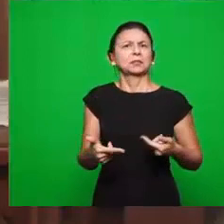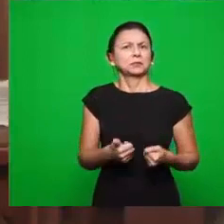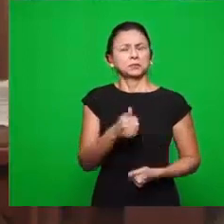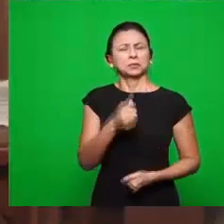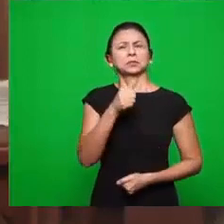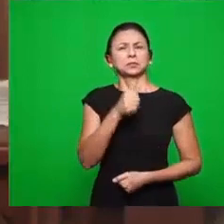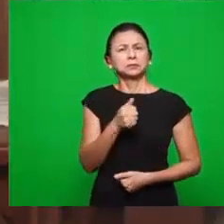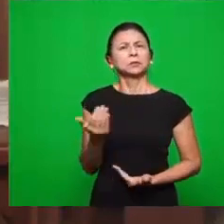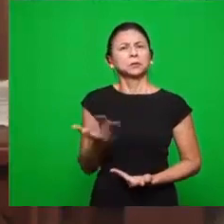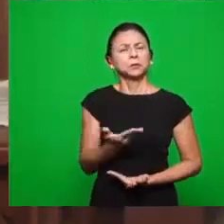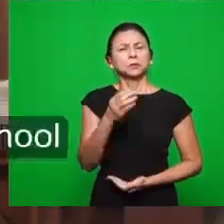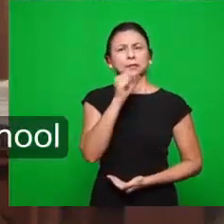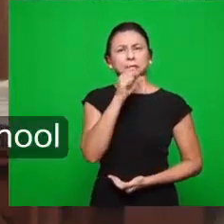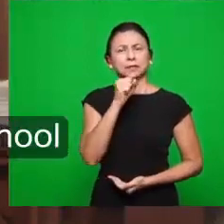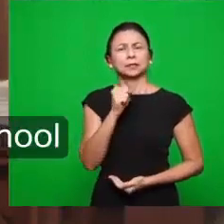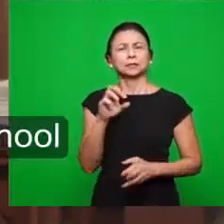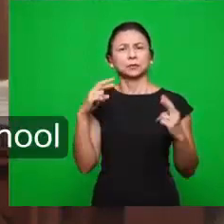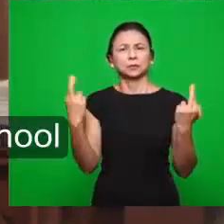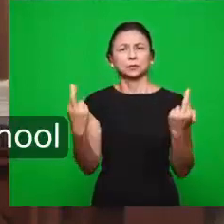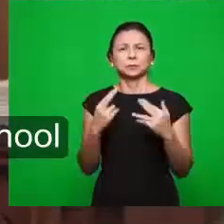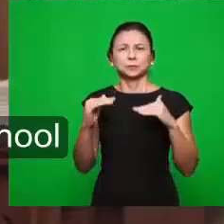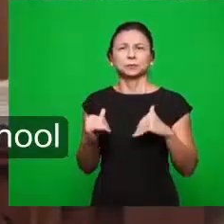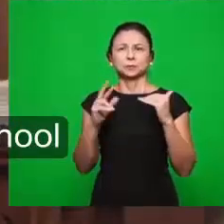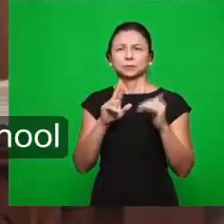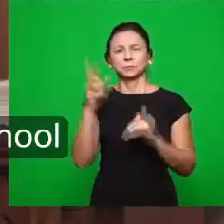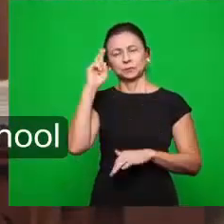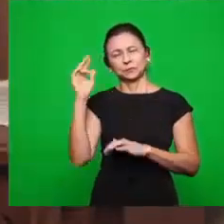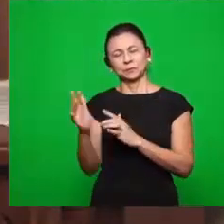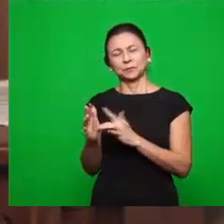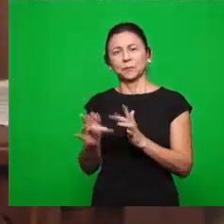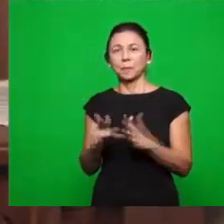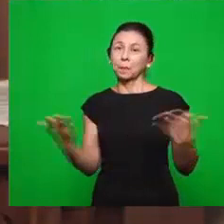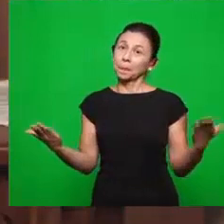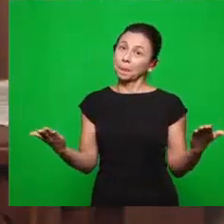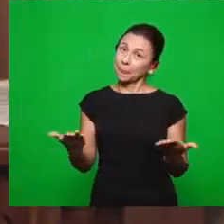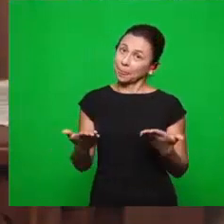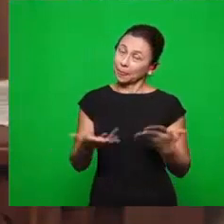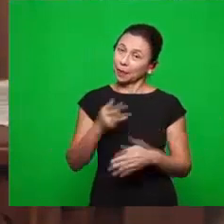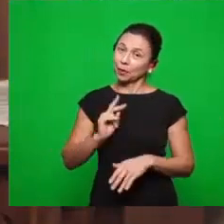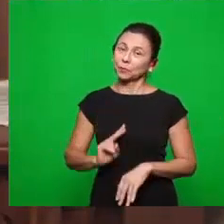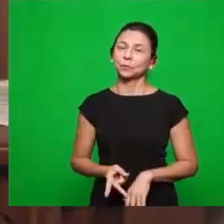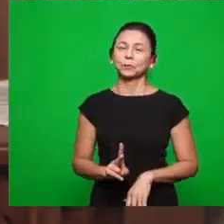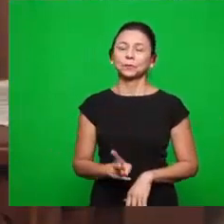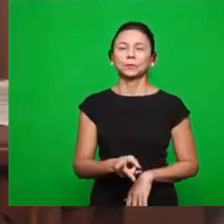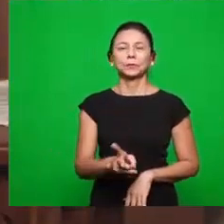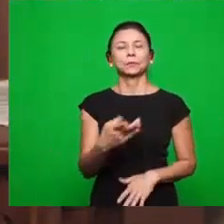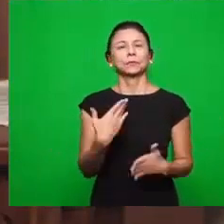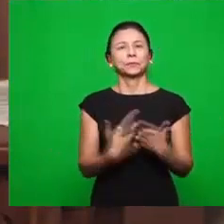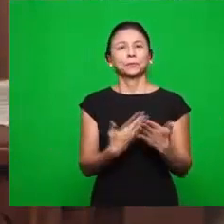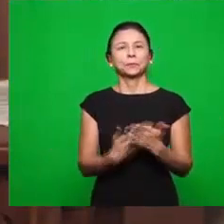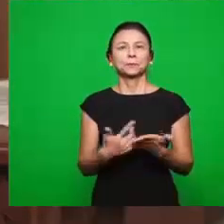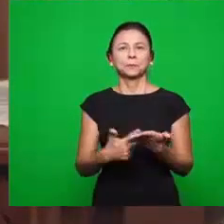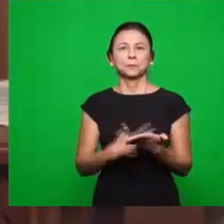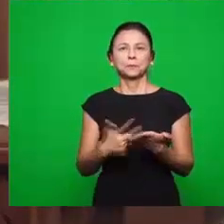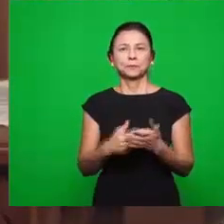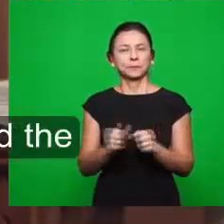quando nos reunimos ali para louvar o nome do Senhor. E nessa Escola Bíblica Dominical, nós estamos dando continuidade ao estudo no livro